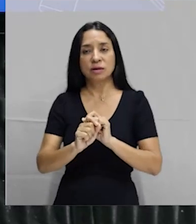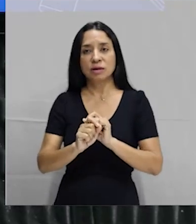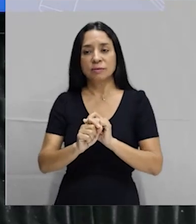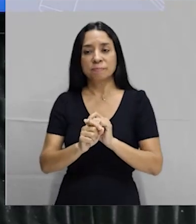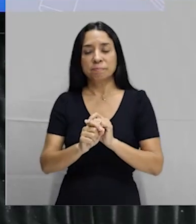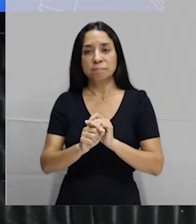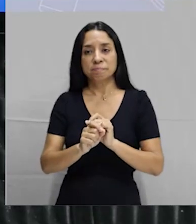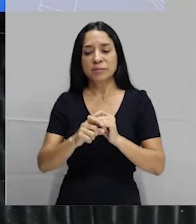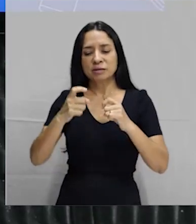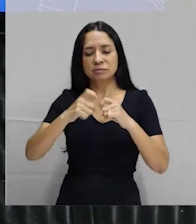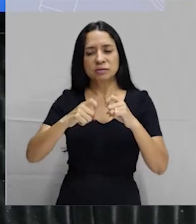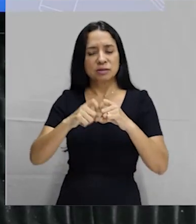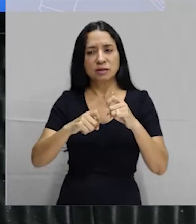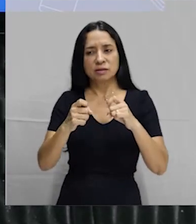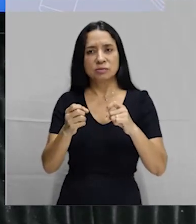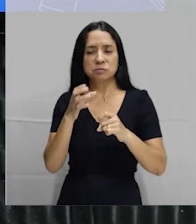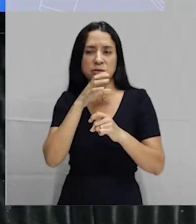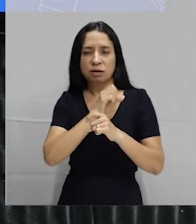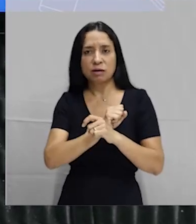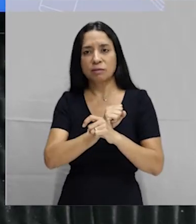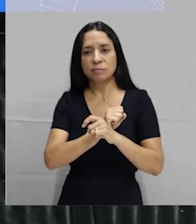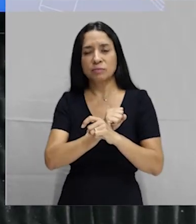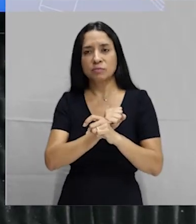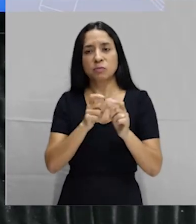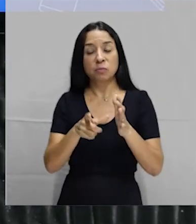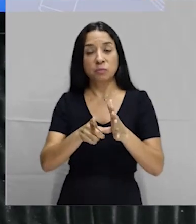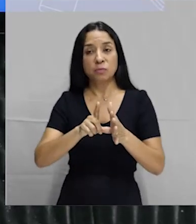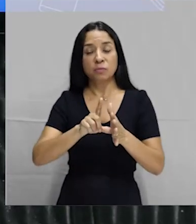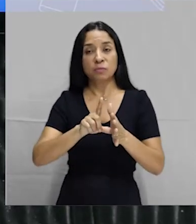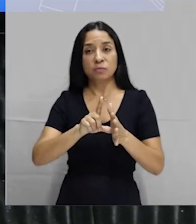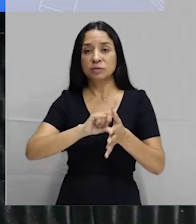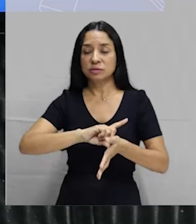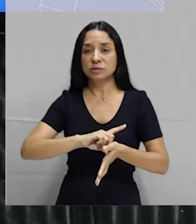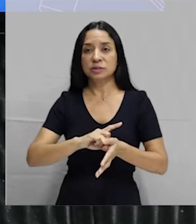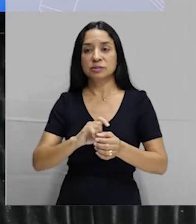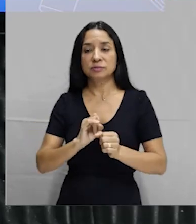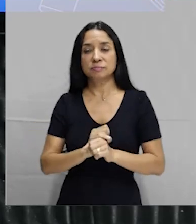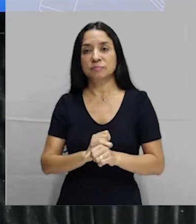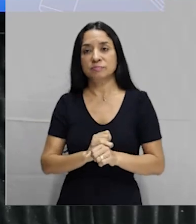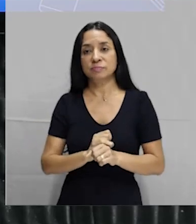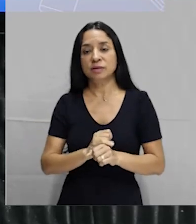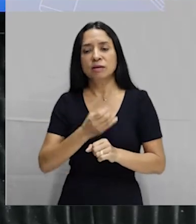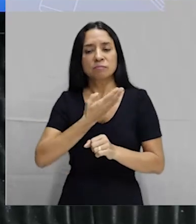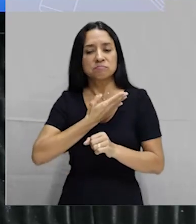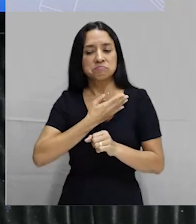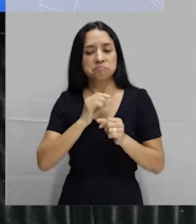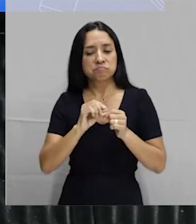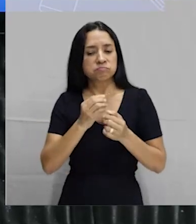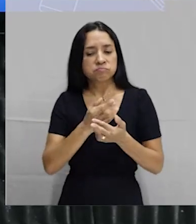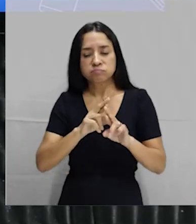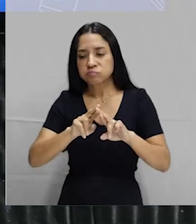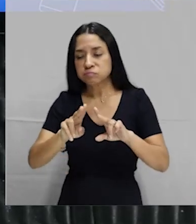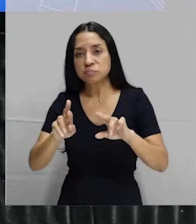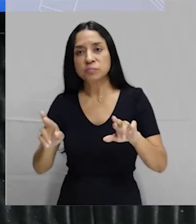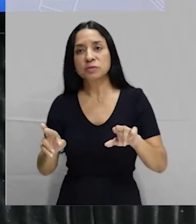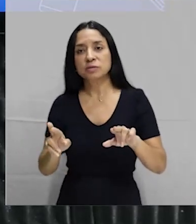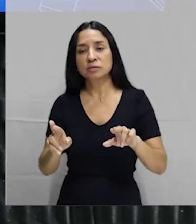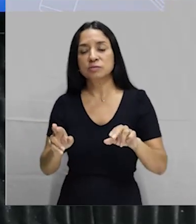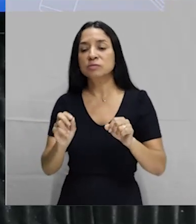praticar atividade física. Mas se por acaso você não seguir esse conselho, pelo menos se proteja